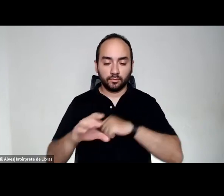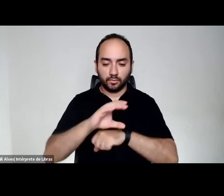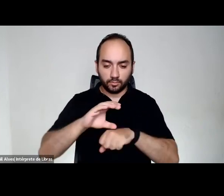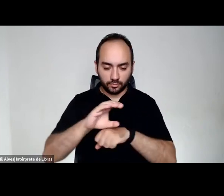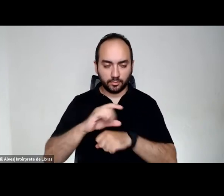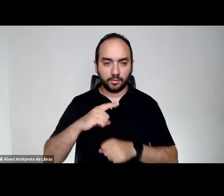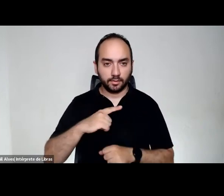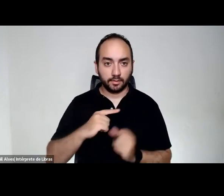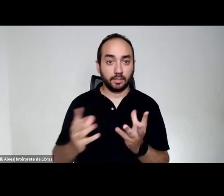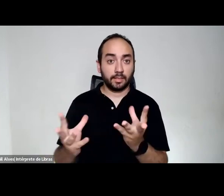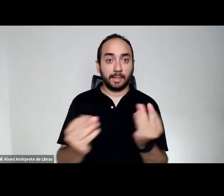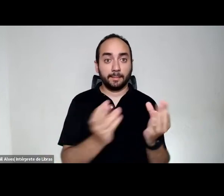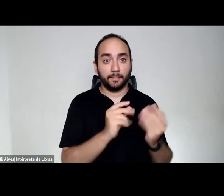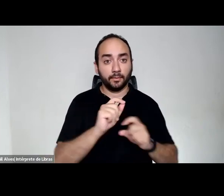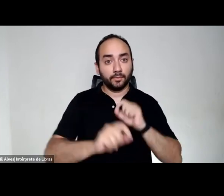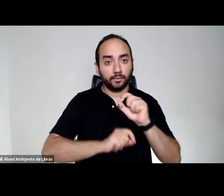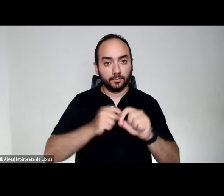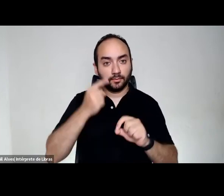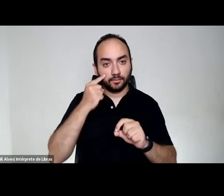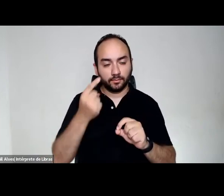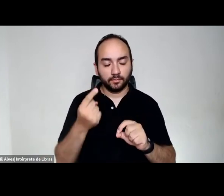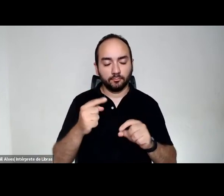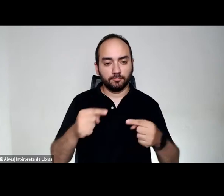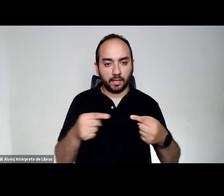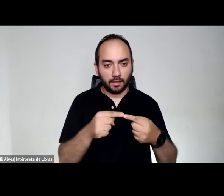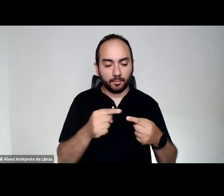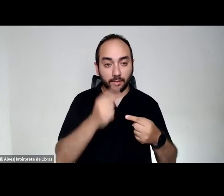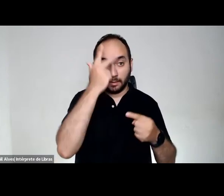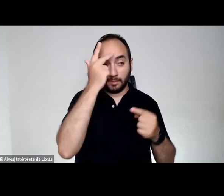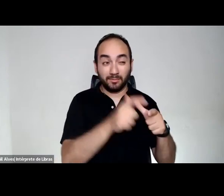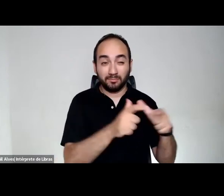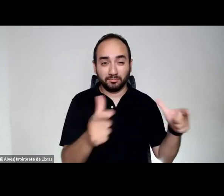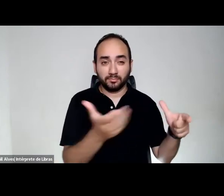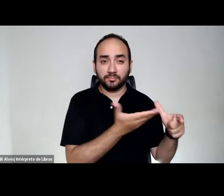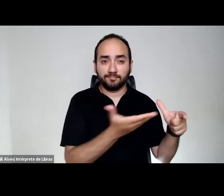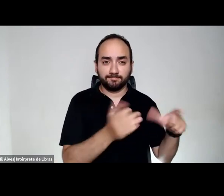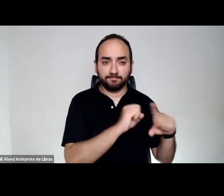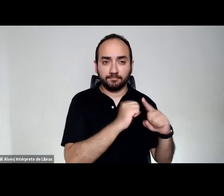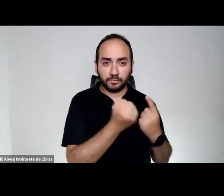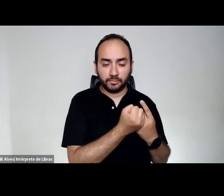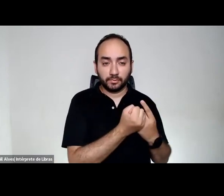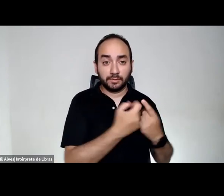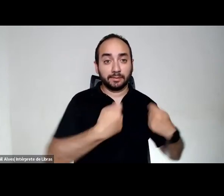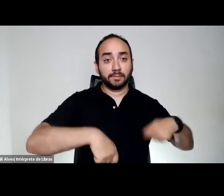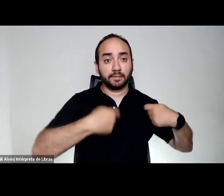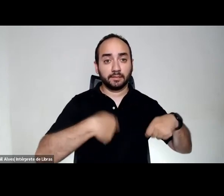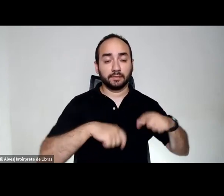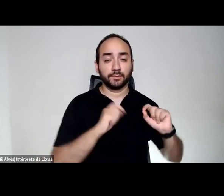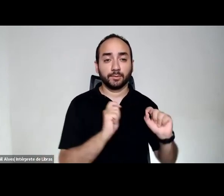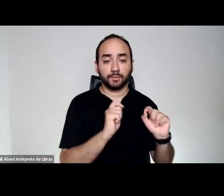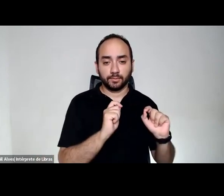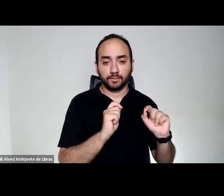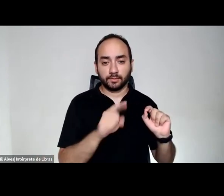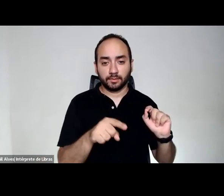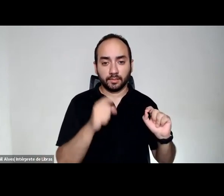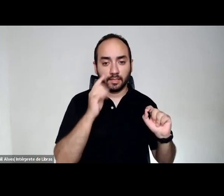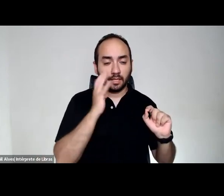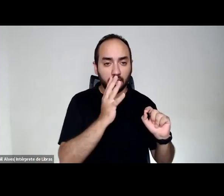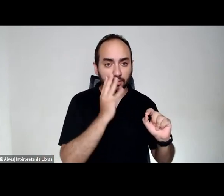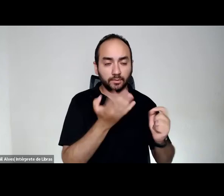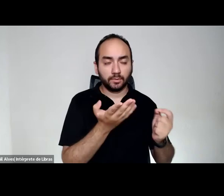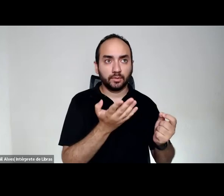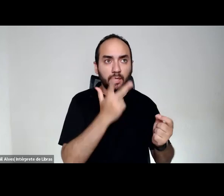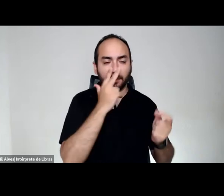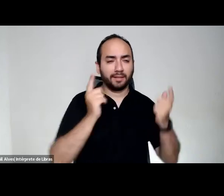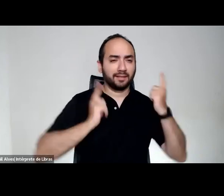muitas das vezes, uma parte significativa da população acaba precisando, tendo a tendência de deixar o